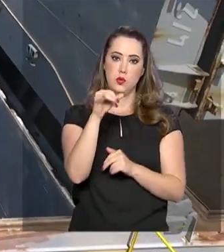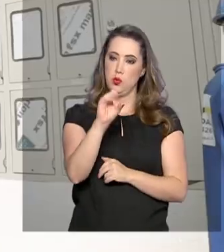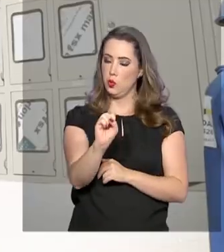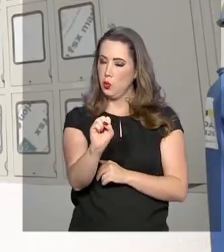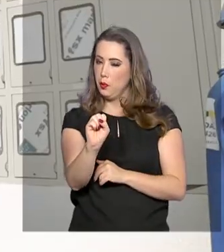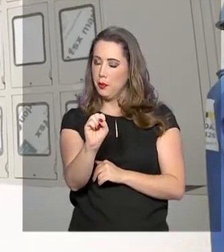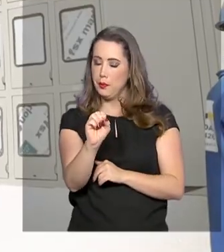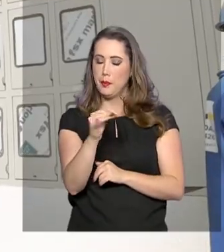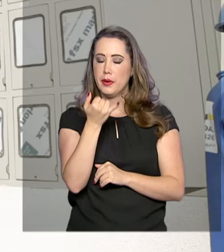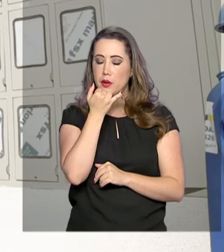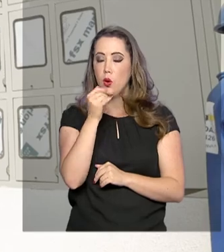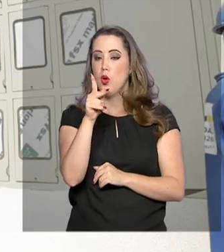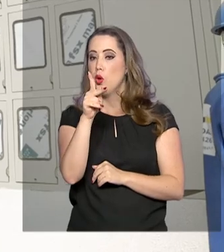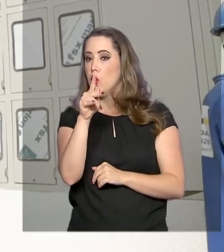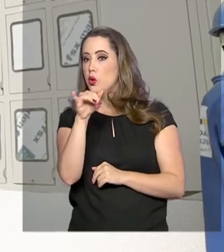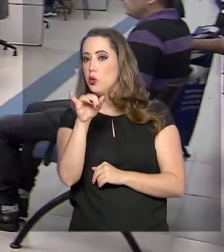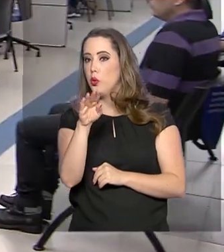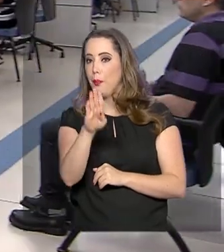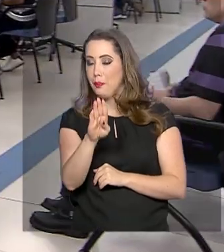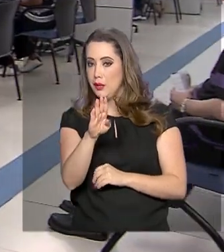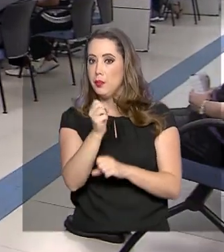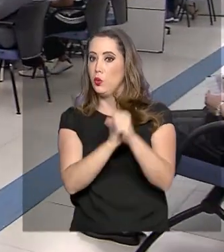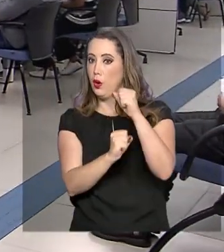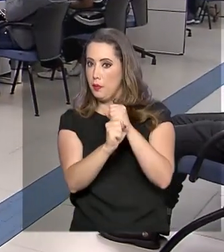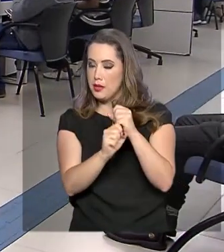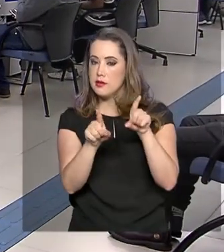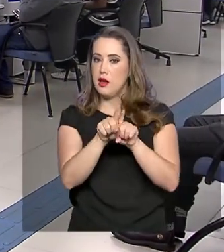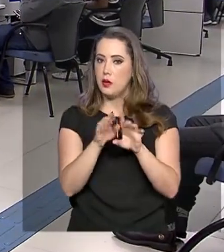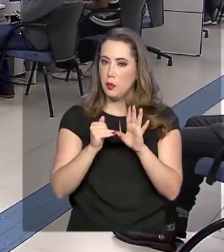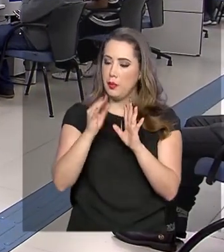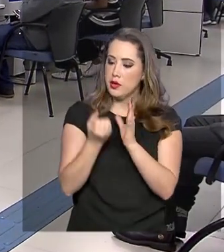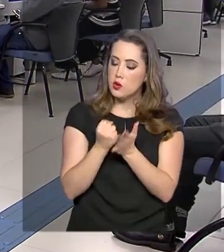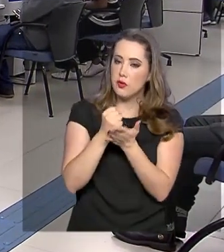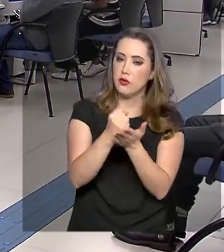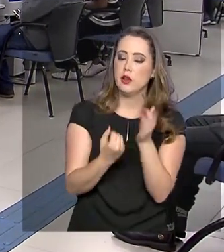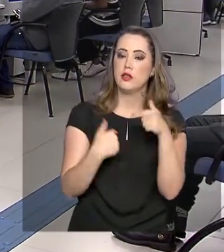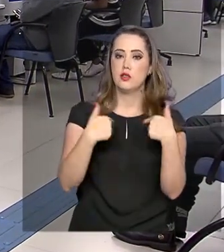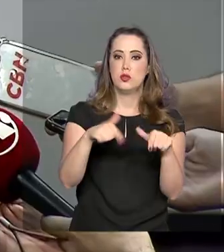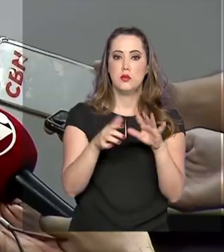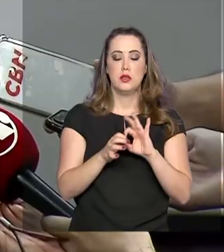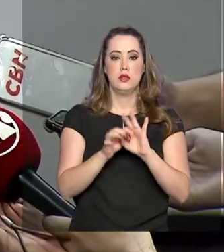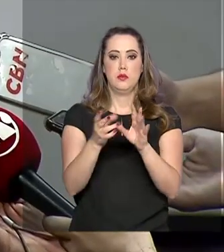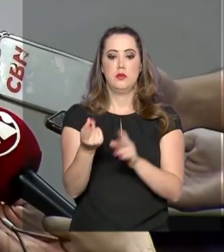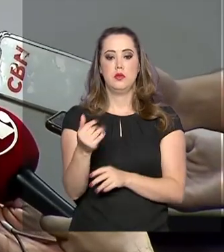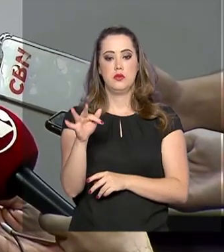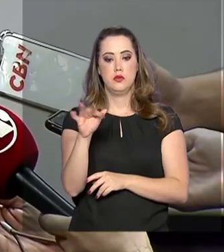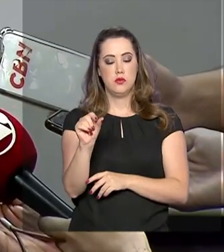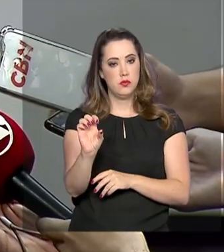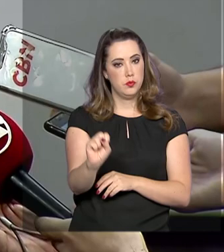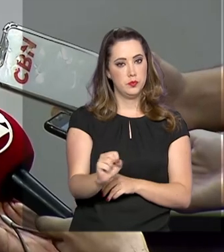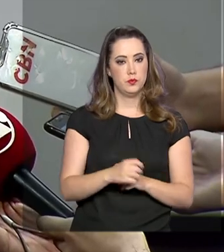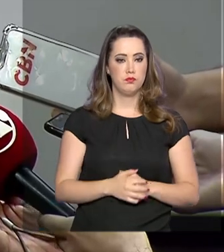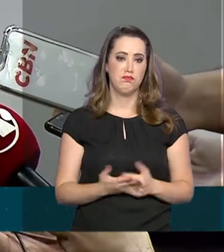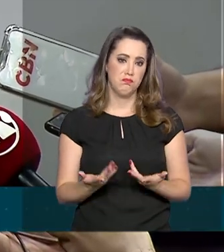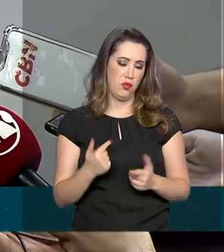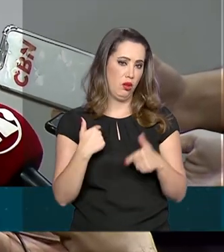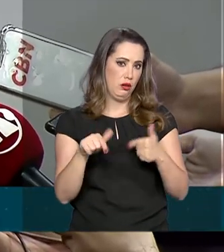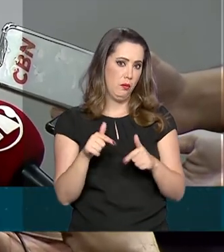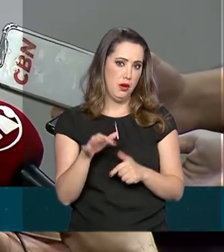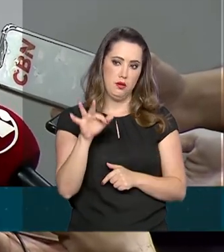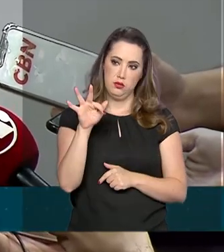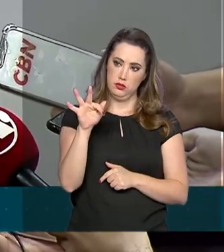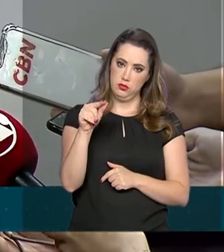passado, a maior oferta de emprego e a liberação do saque do FGTS. Medidas como o FGTS